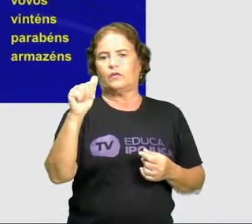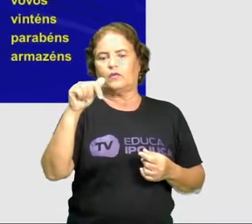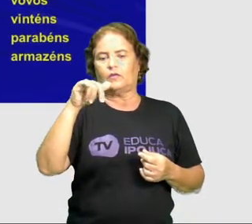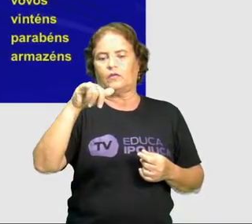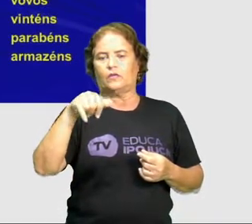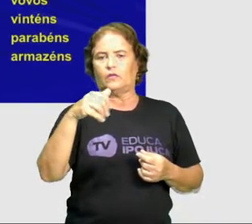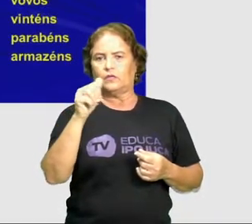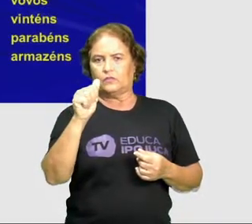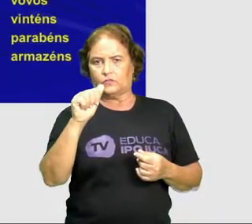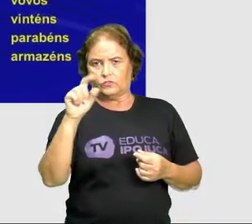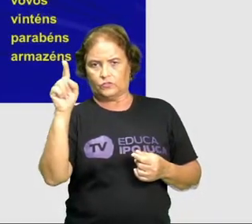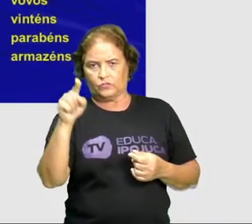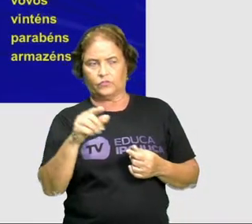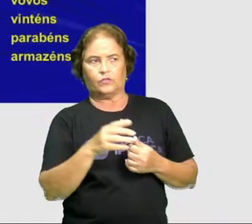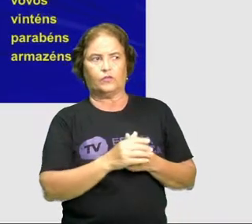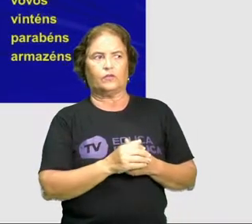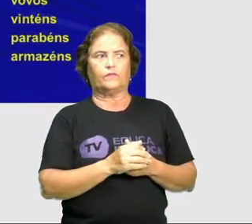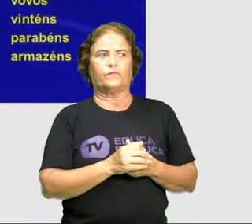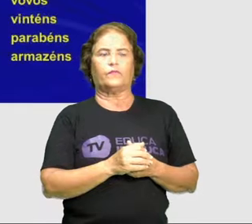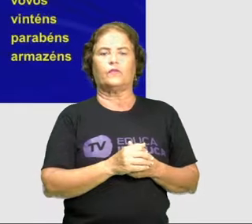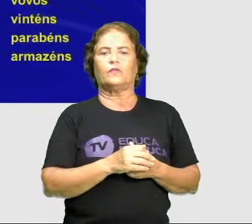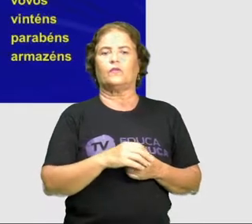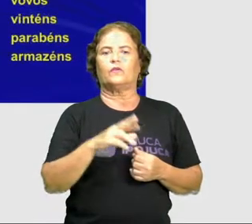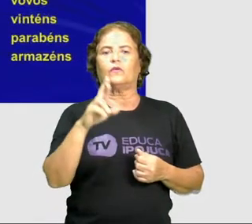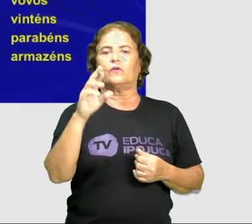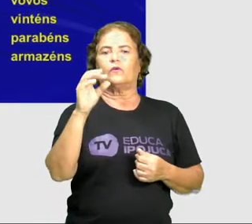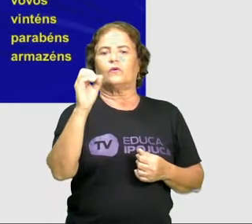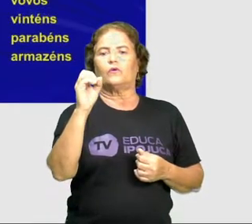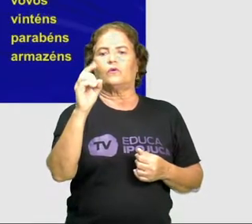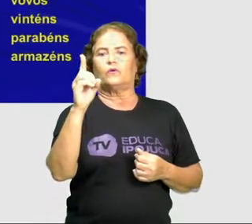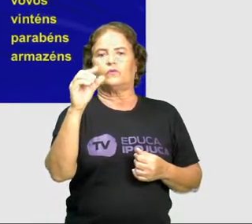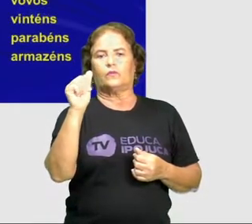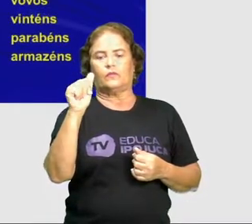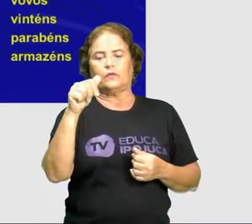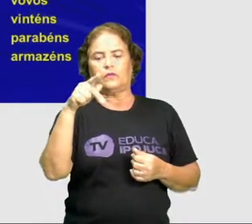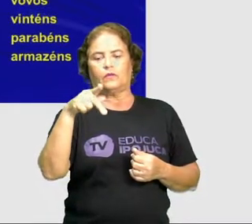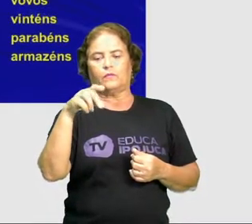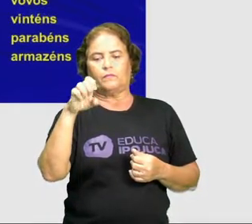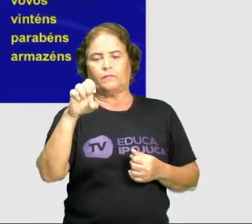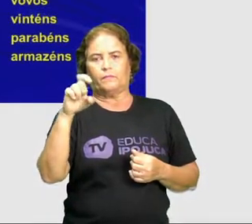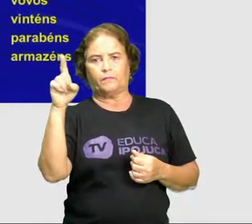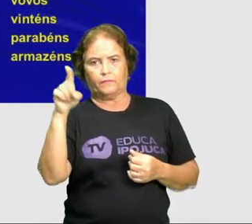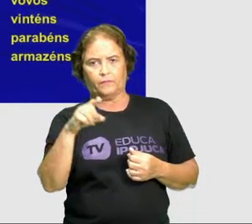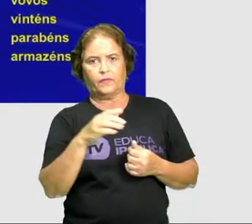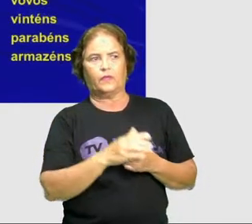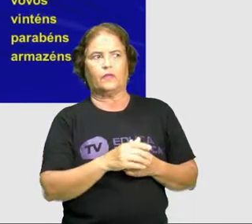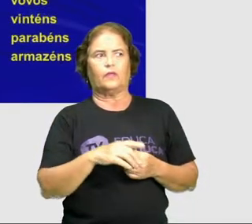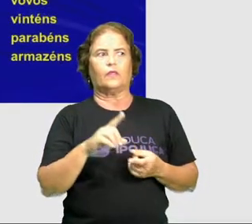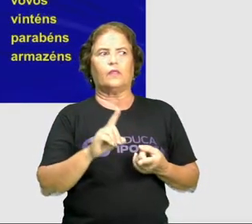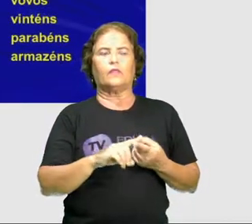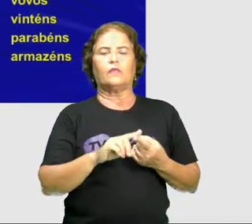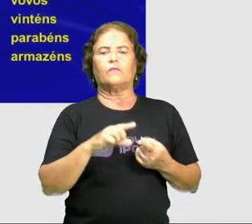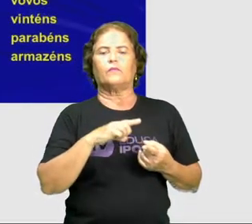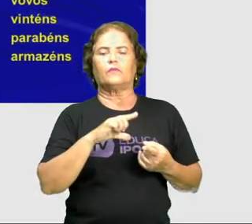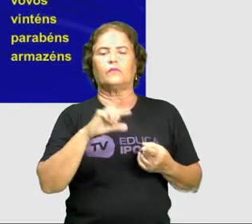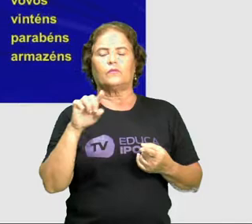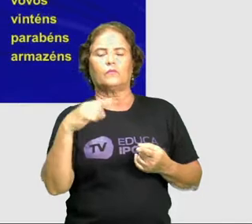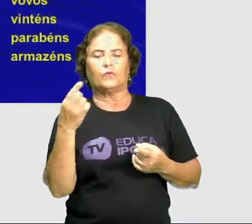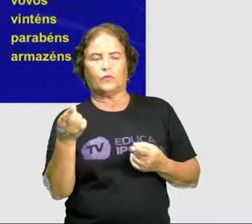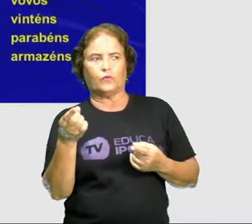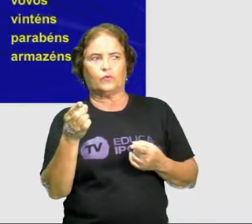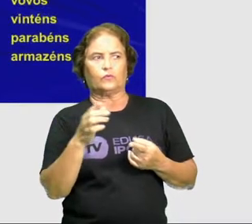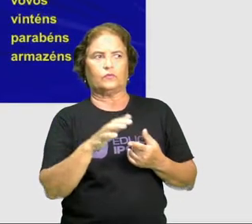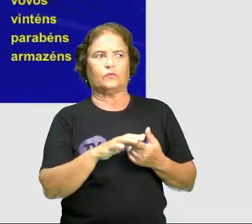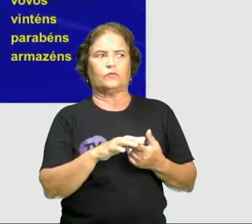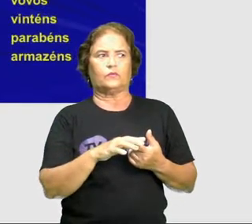Filés, Rodapés. A gente tem palavras também com o acento circunflexo, que é o pivôs, vovôs. E outras